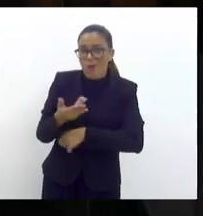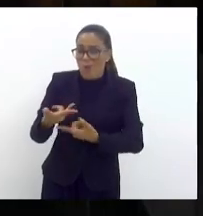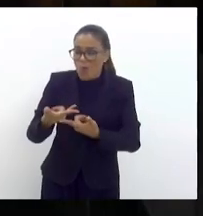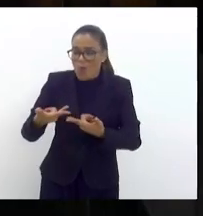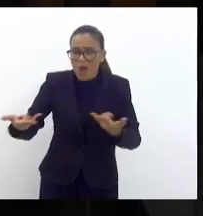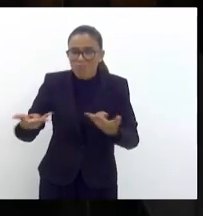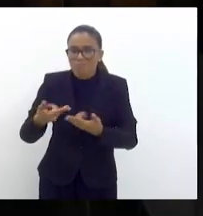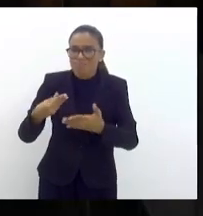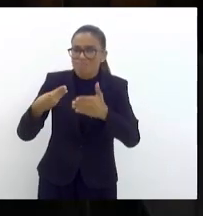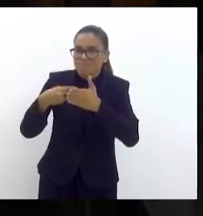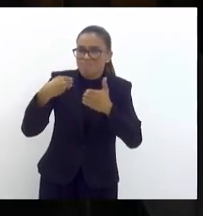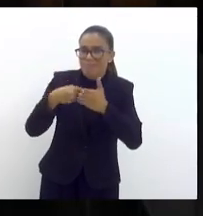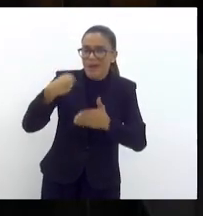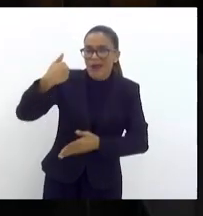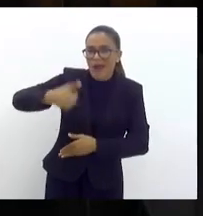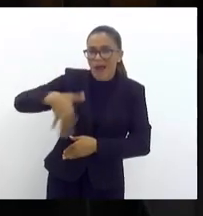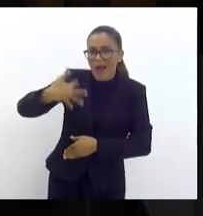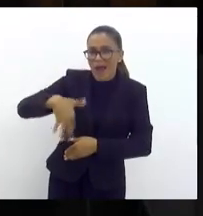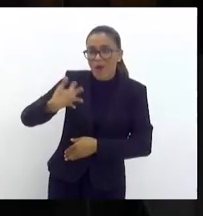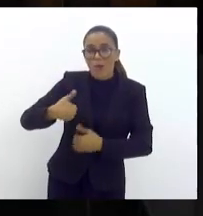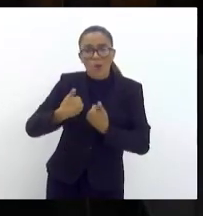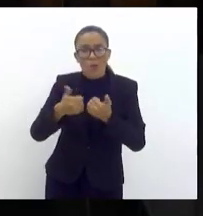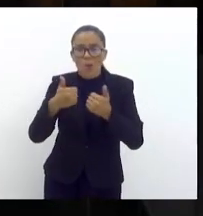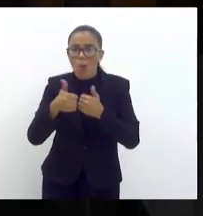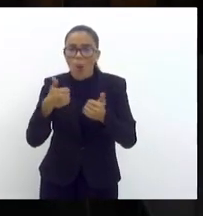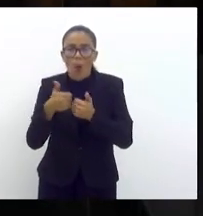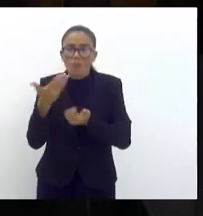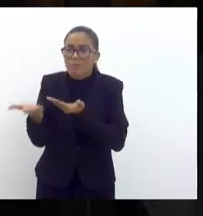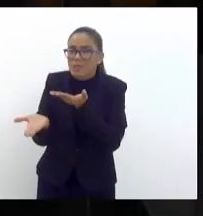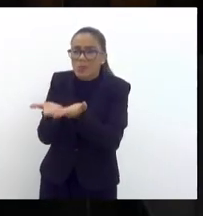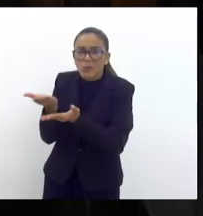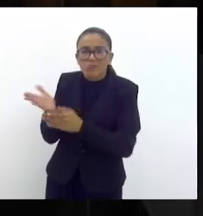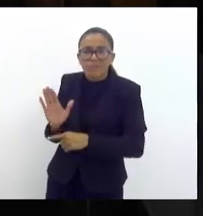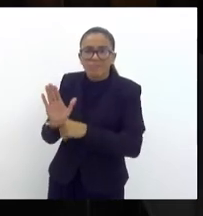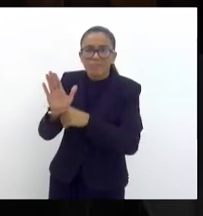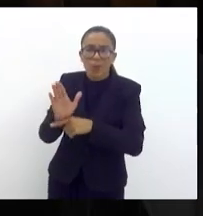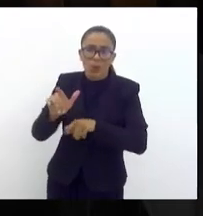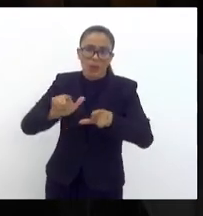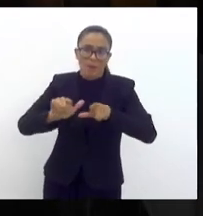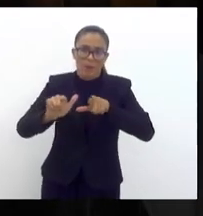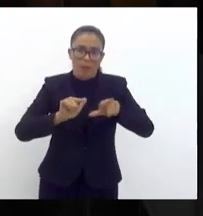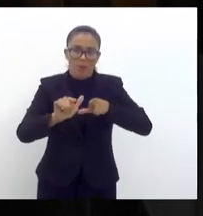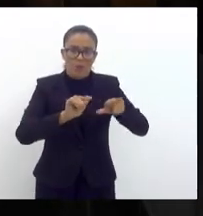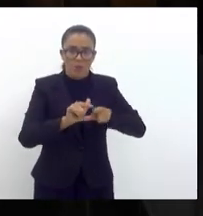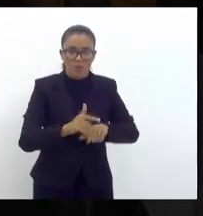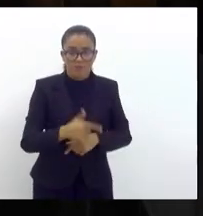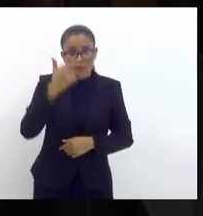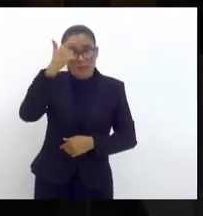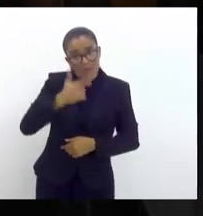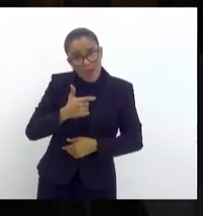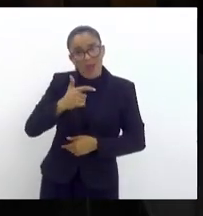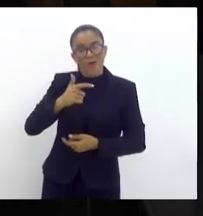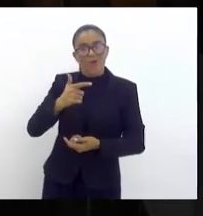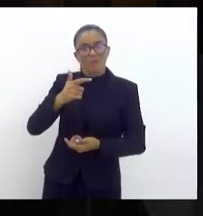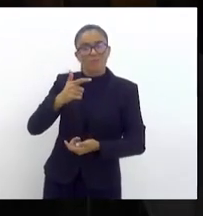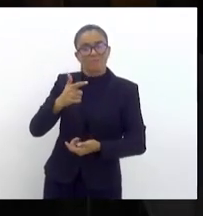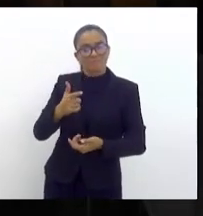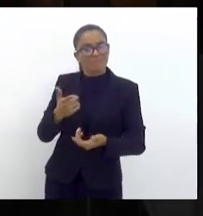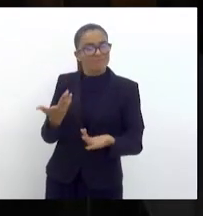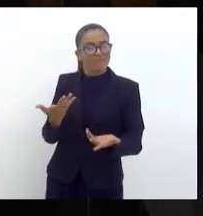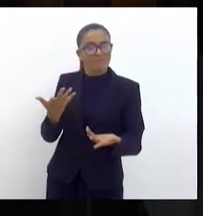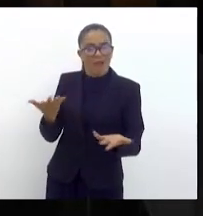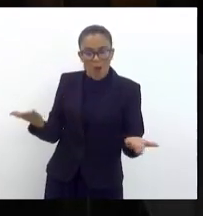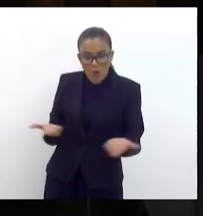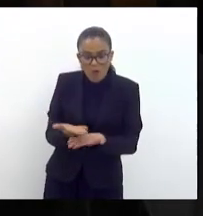cara, um ônibus que não atende o trabalhador ou a trabalhadora. E é assim que me tornei deputado estadual,